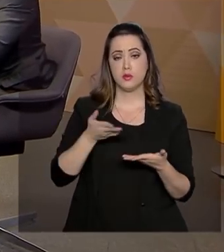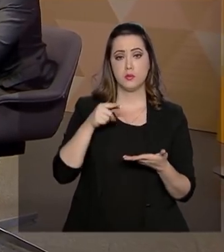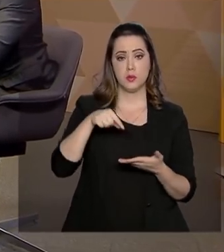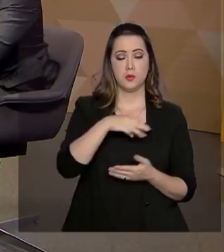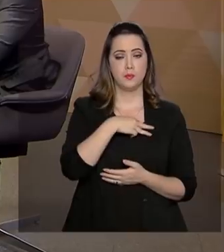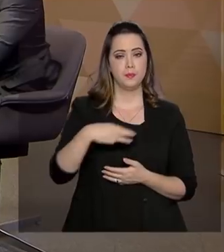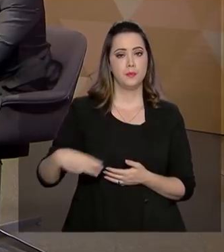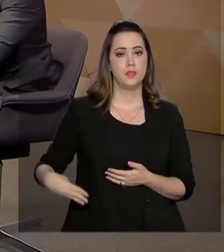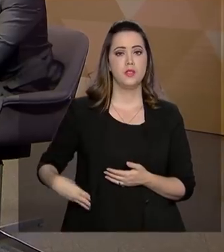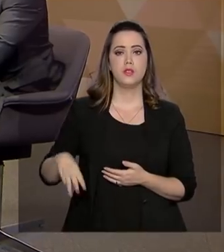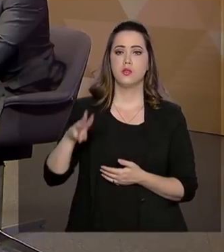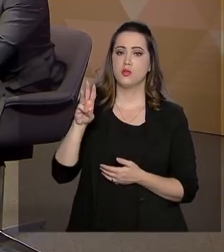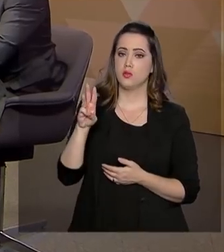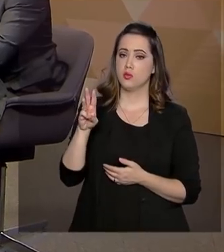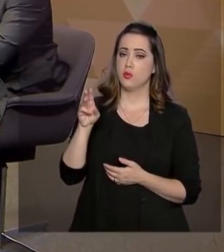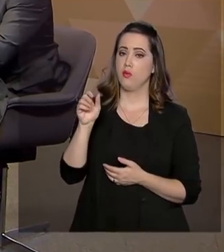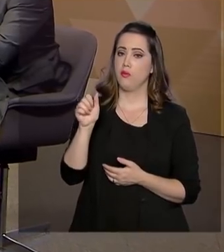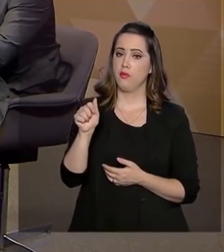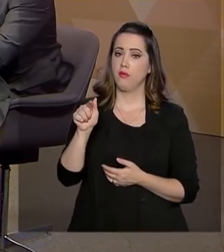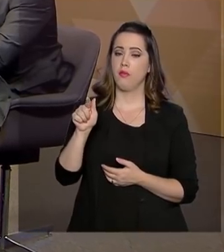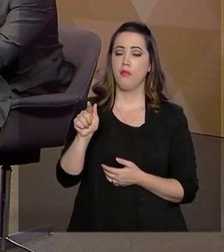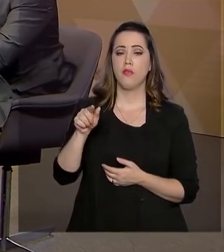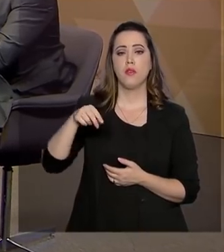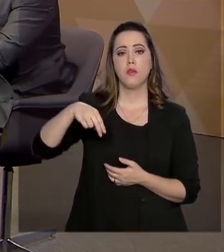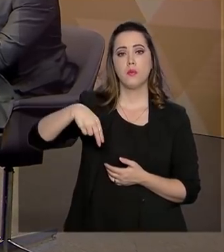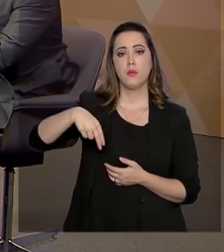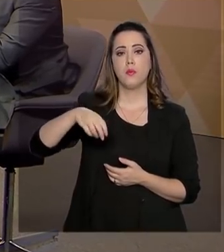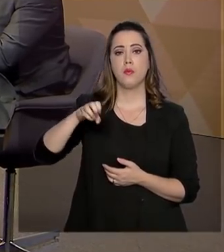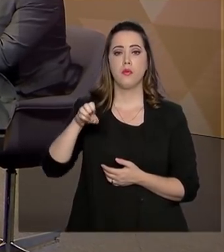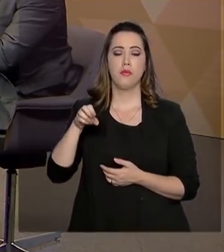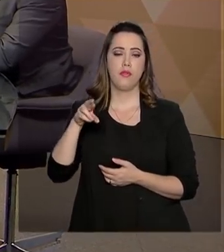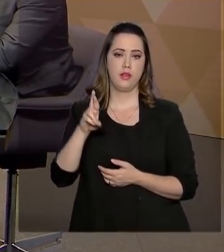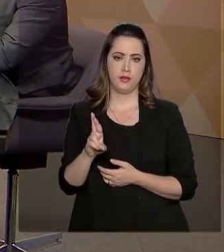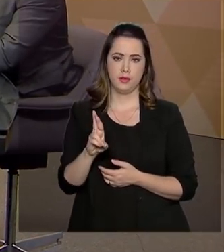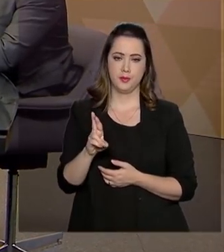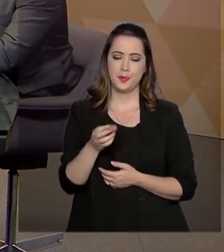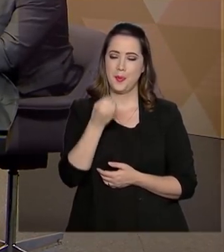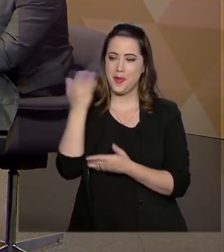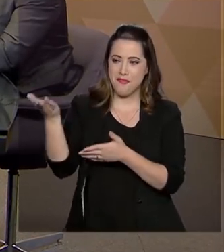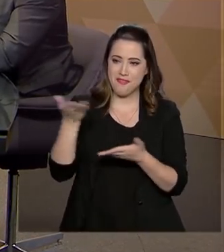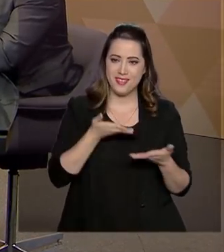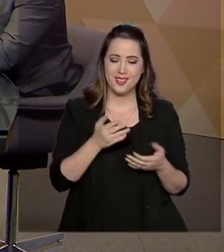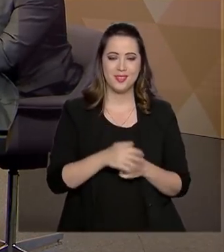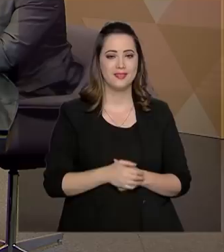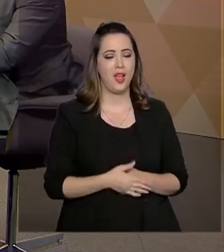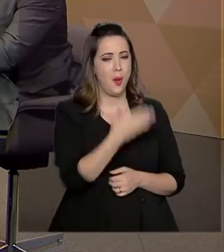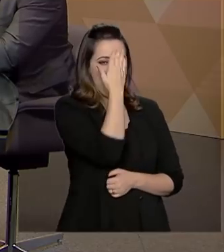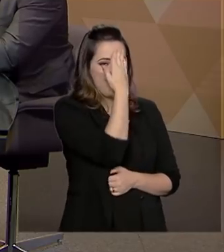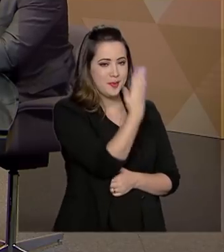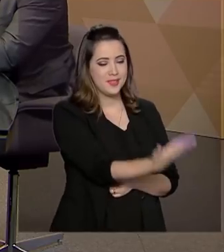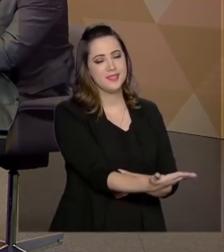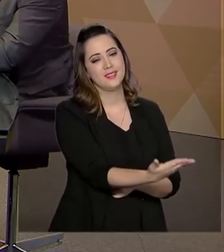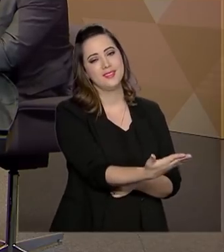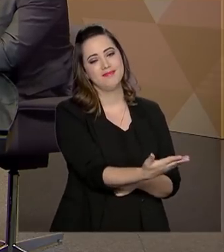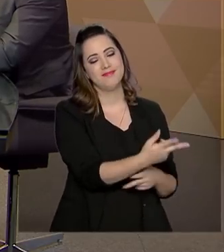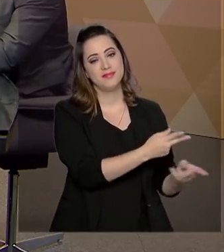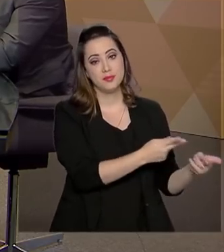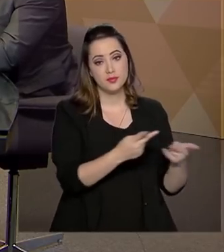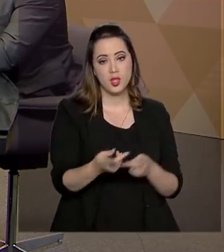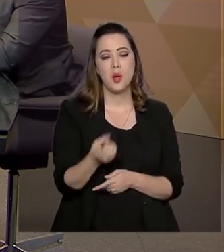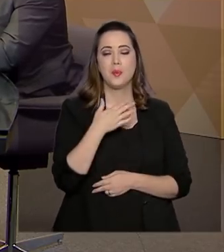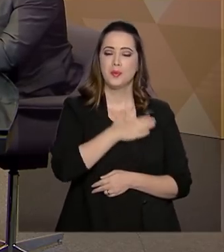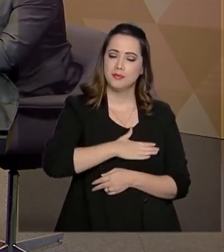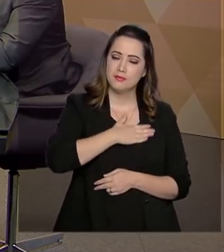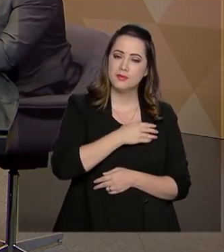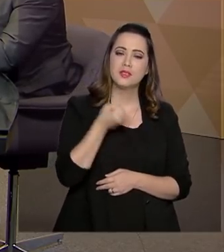ministro Wagner Rosário. Seja bem-vindo, ministro, aqui ao Brasil em Pauta. Muito obrigado pelo convite. É um prazer estar aqui no Brasil em Pauta